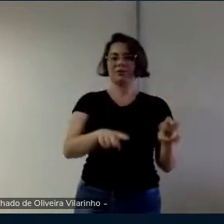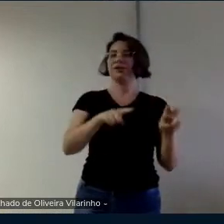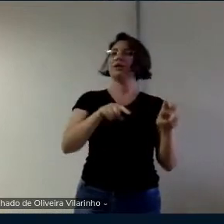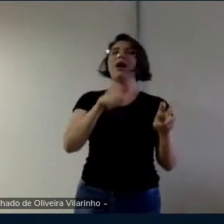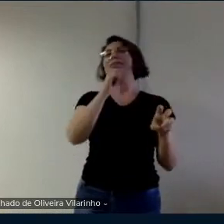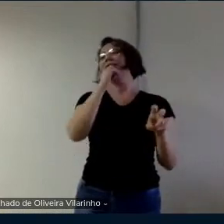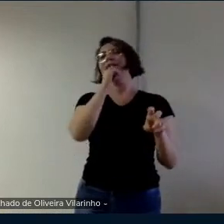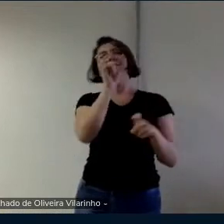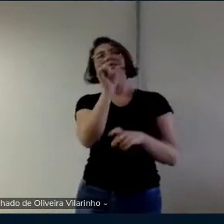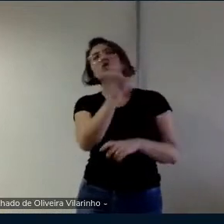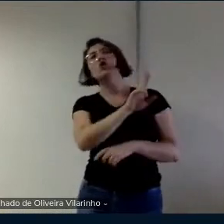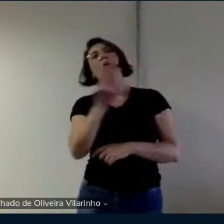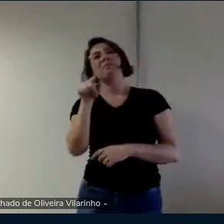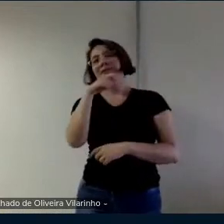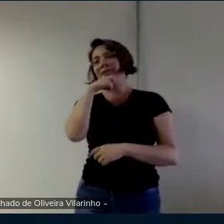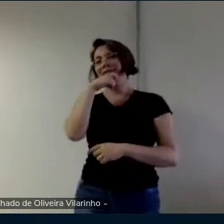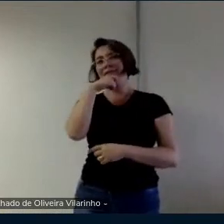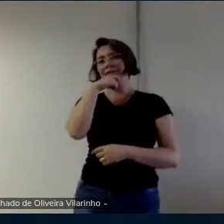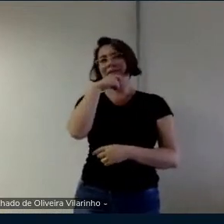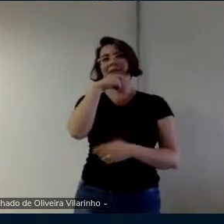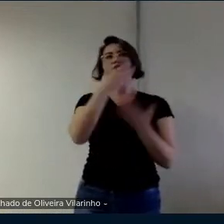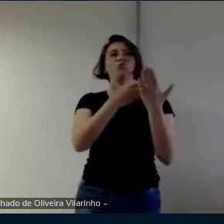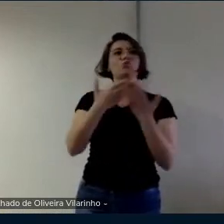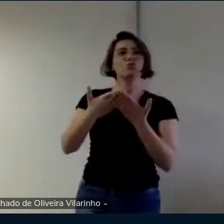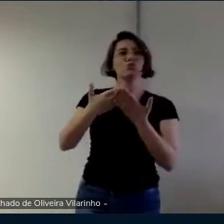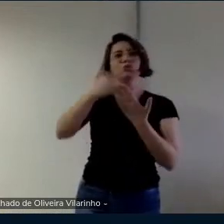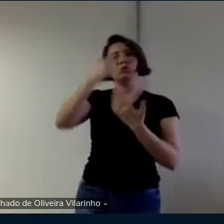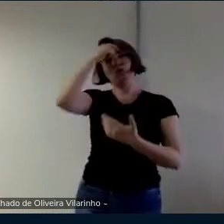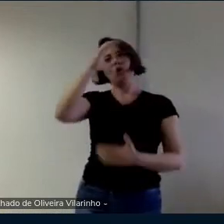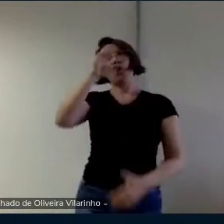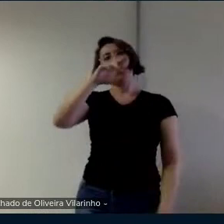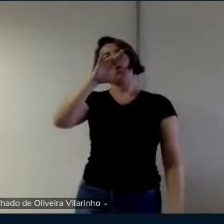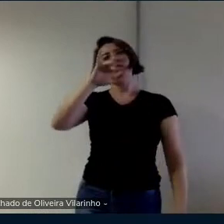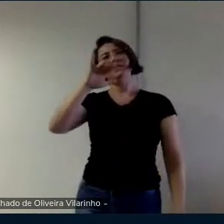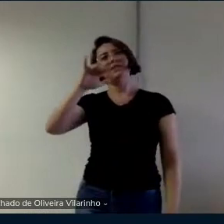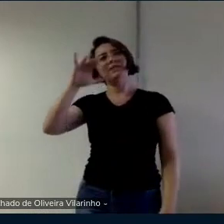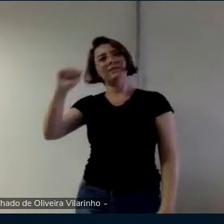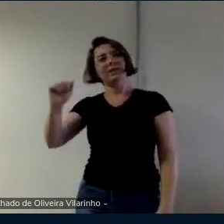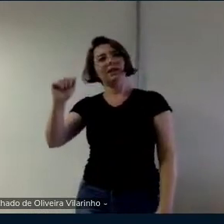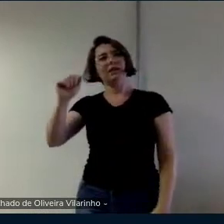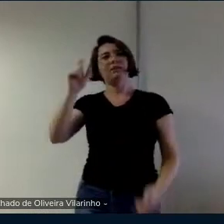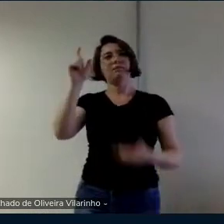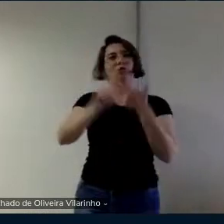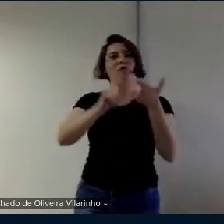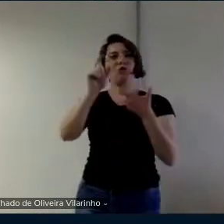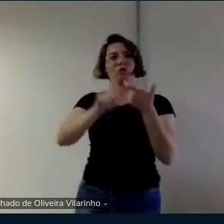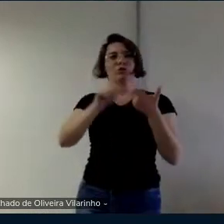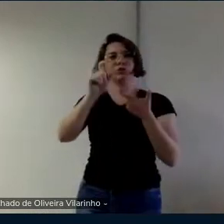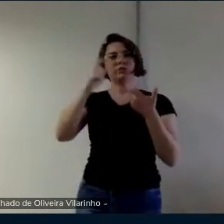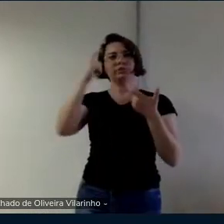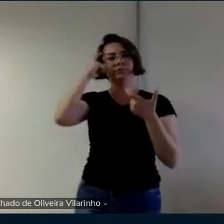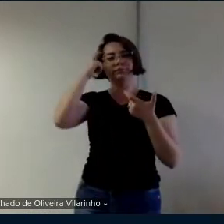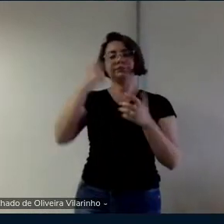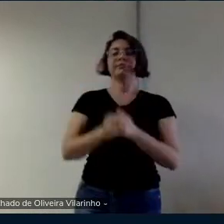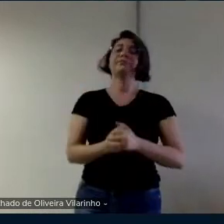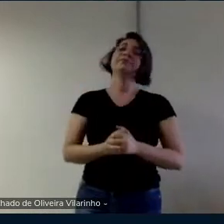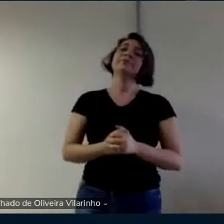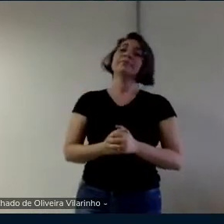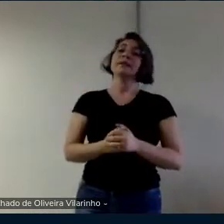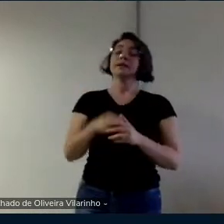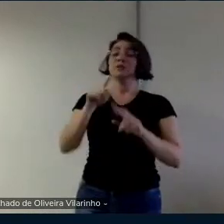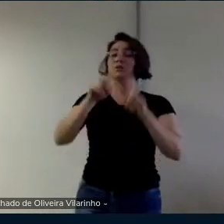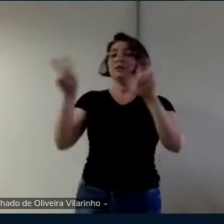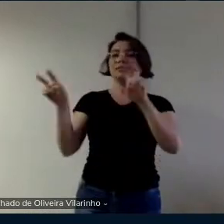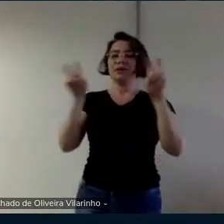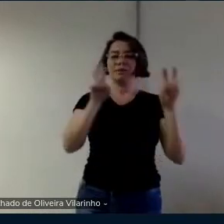quando foi me orientando eu disse se a Ingrid começou essa história de você falar da morfologia quando a Ingrid trouxe